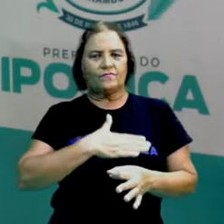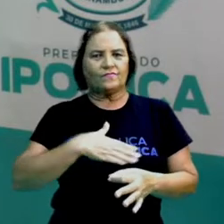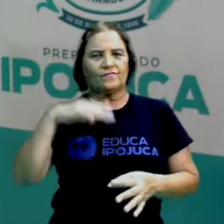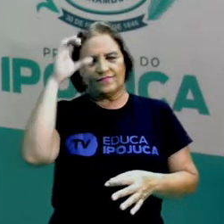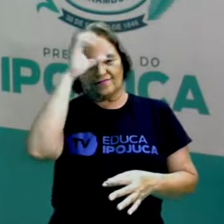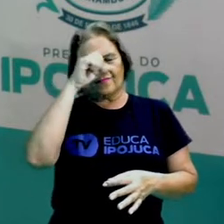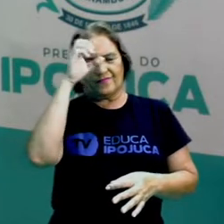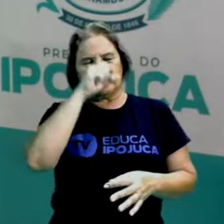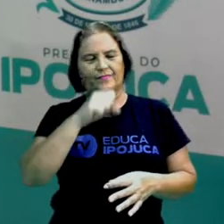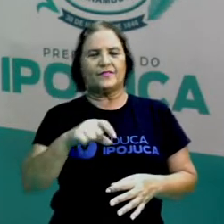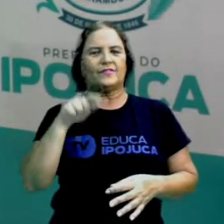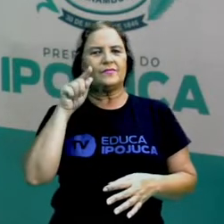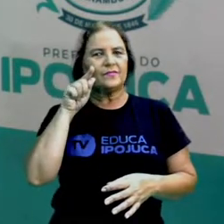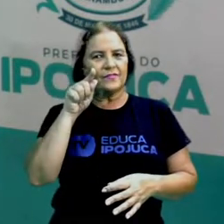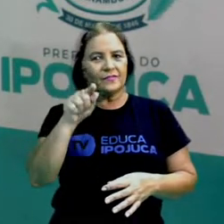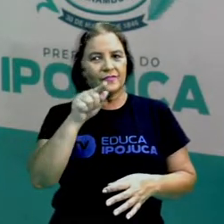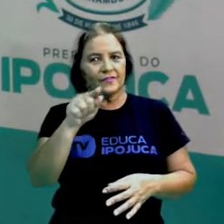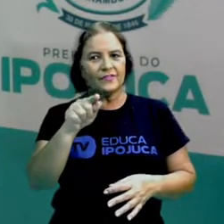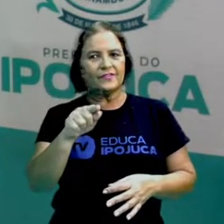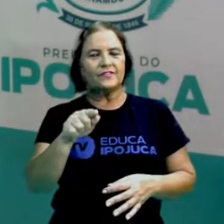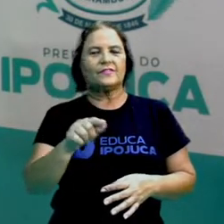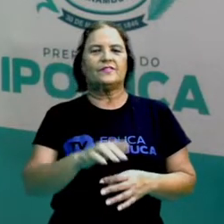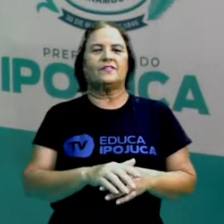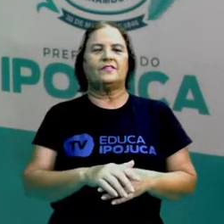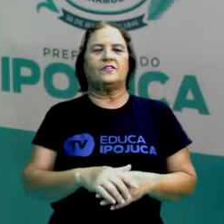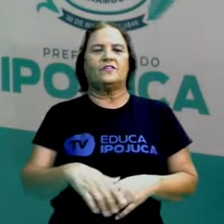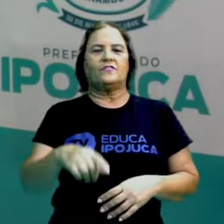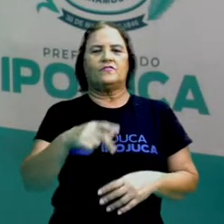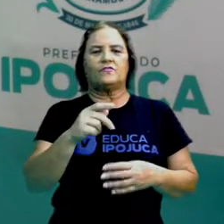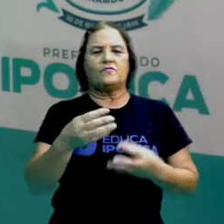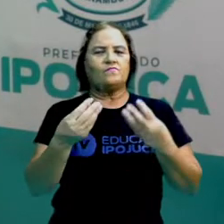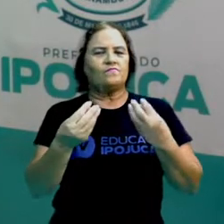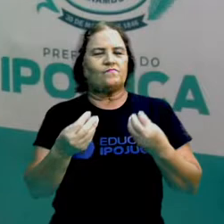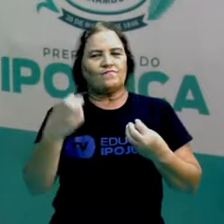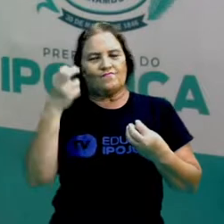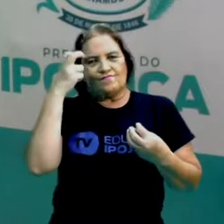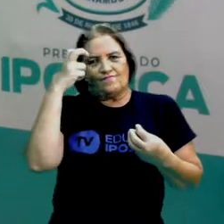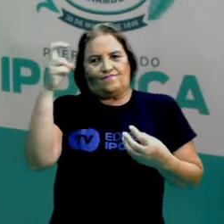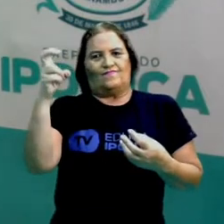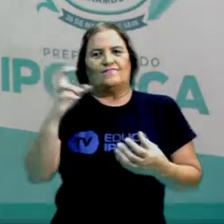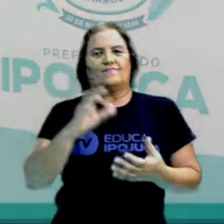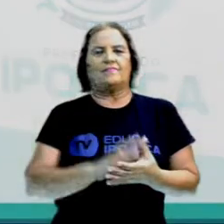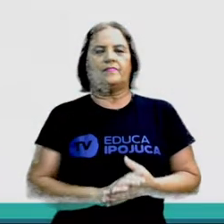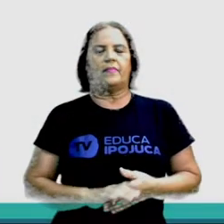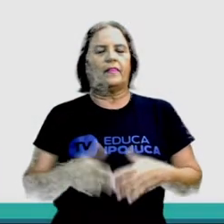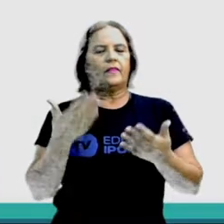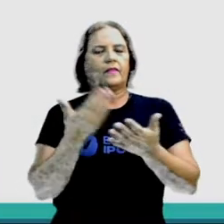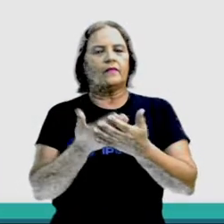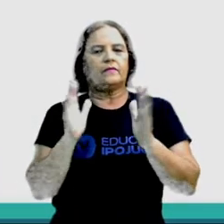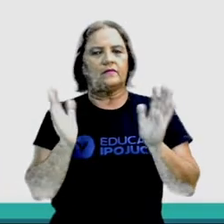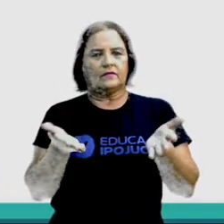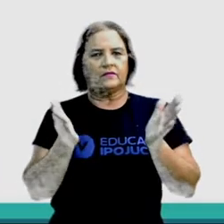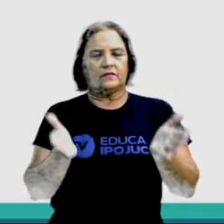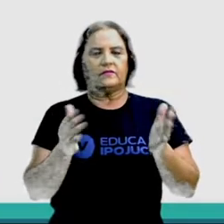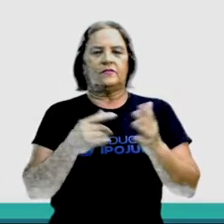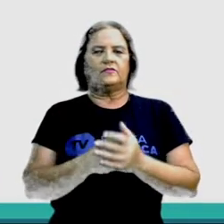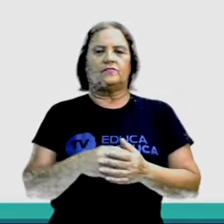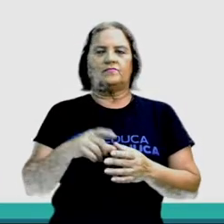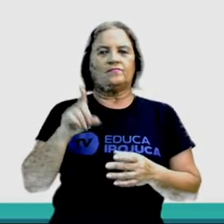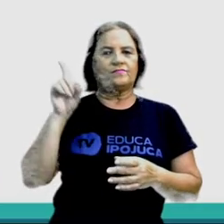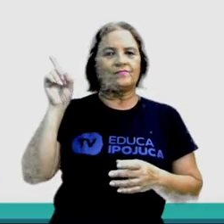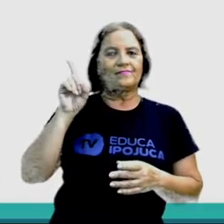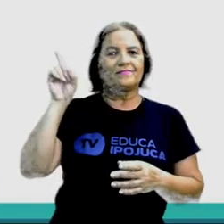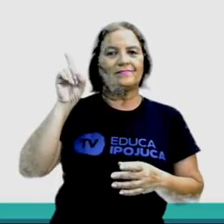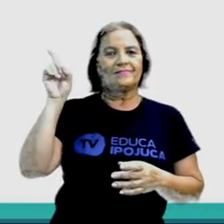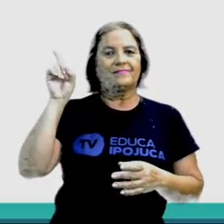porque vocês são very smart, vocês são muito inteligentes. E a aula de hoje é a seguinte, words with more